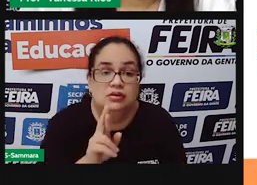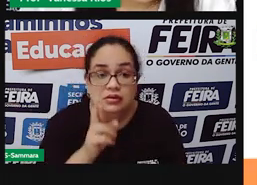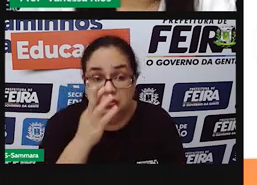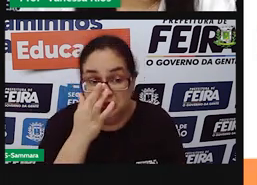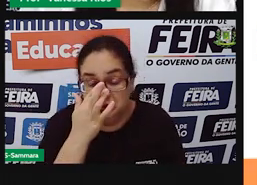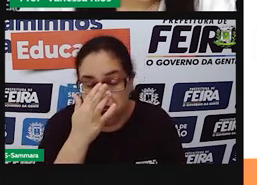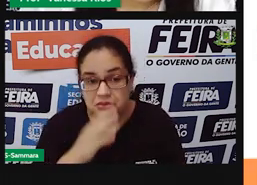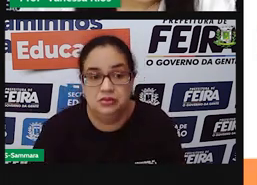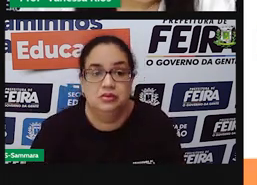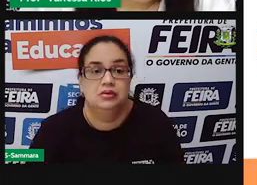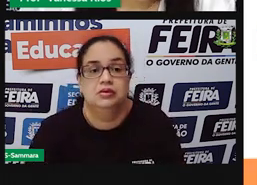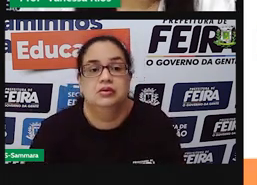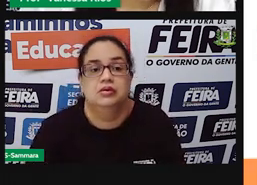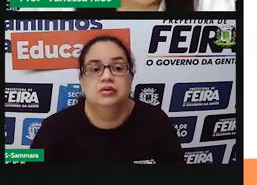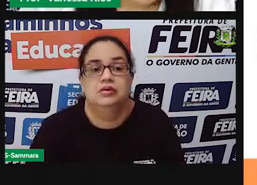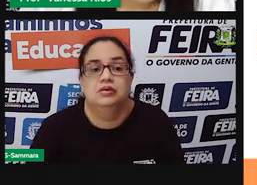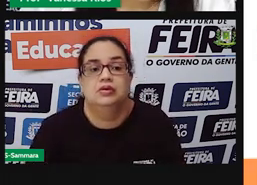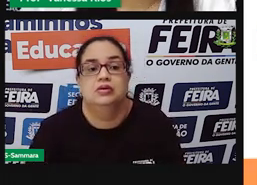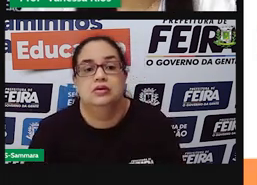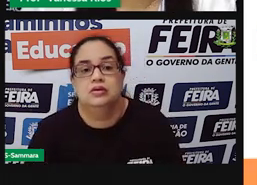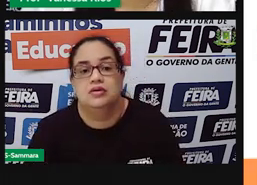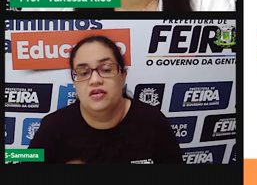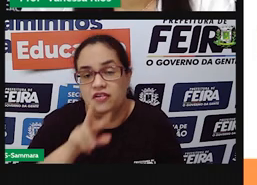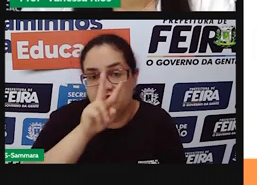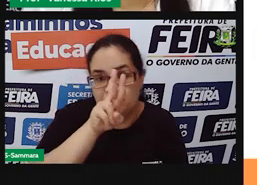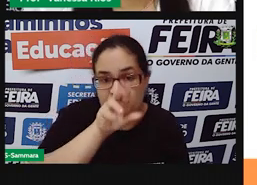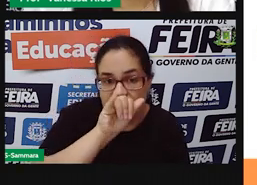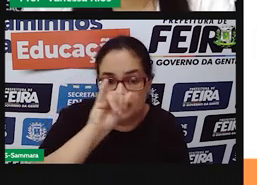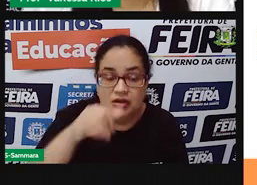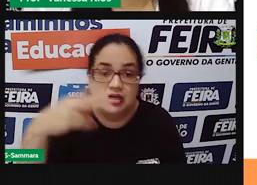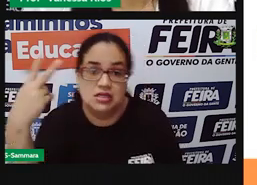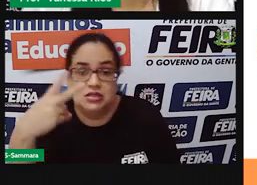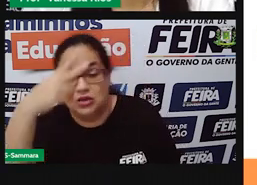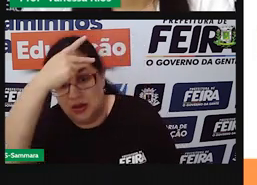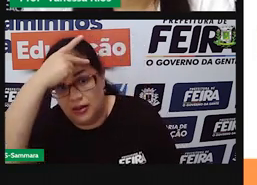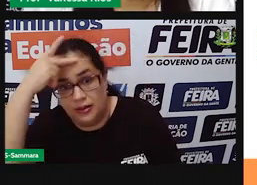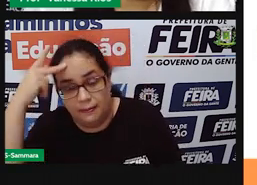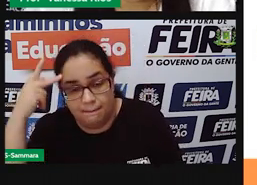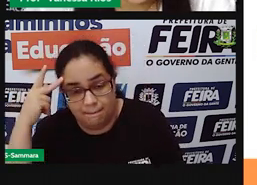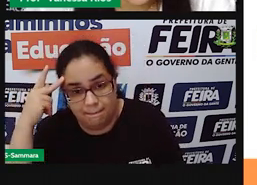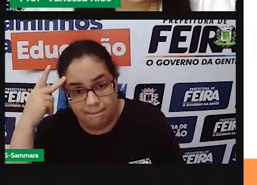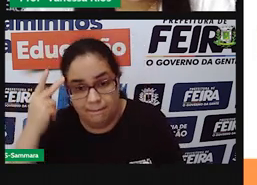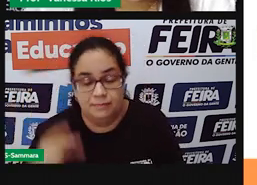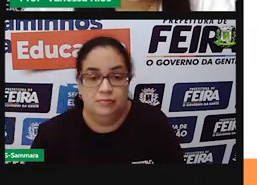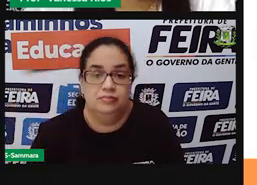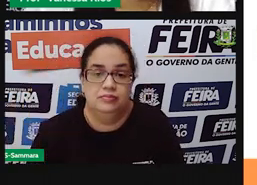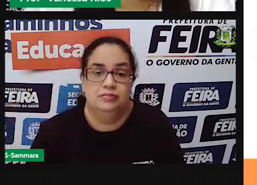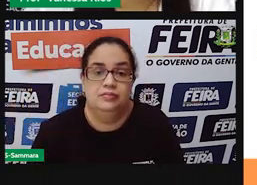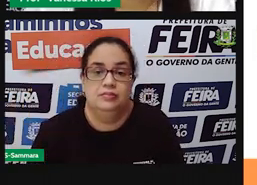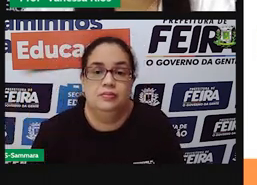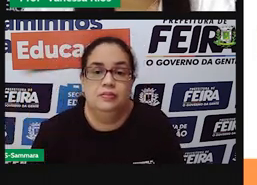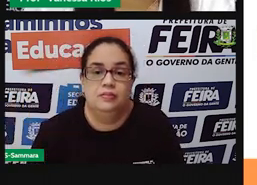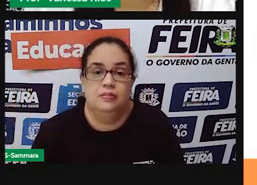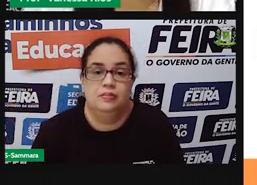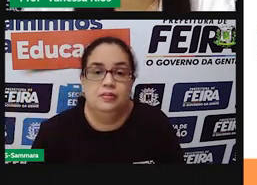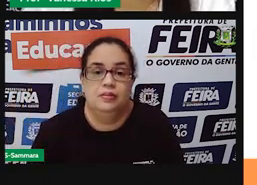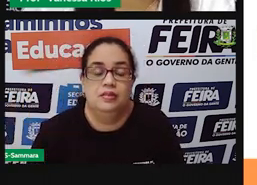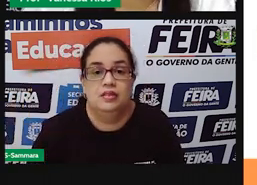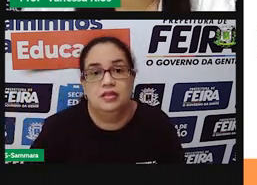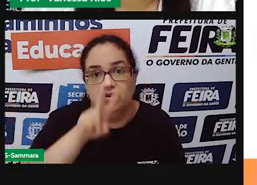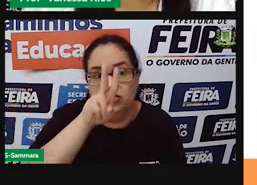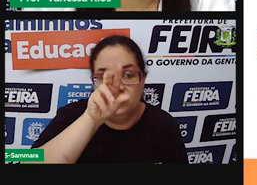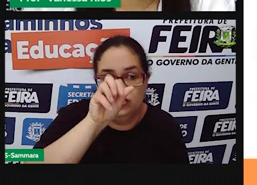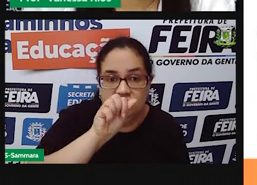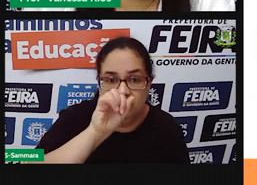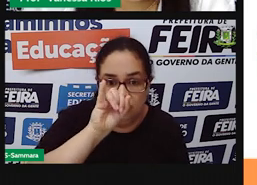E conjugado aqui, ó, como vai, ele está na segunda pessoa do singular. A sílaba tônica